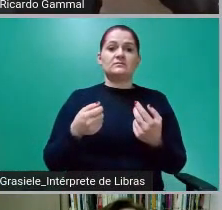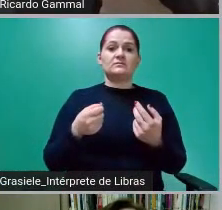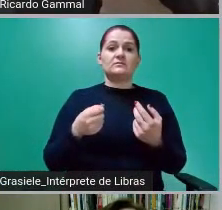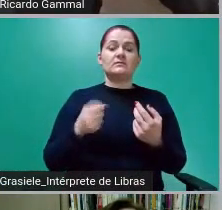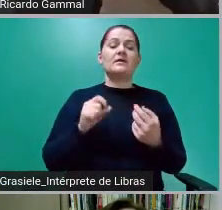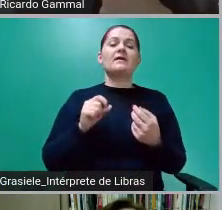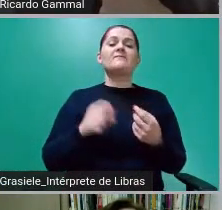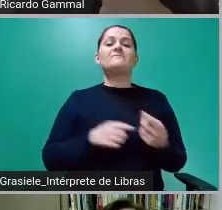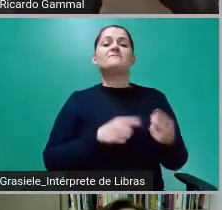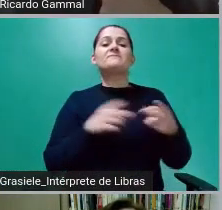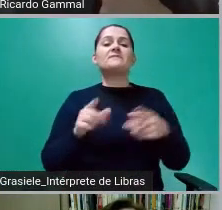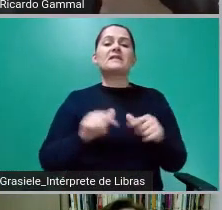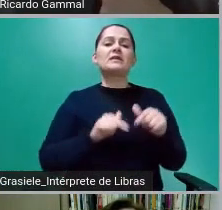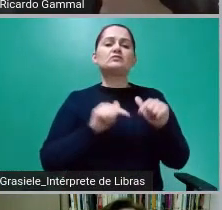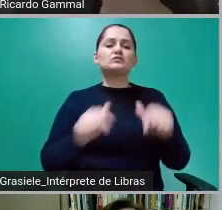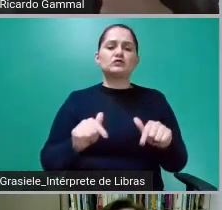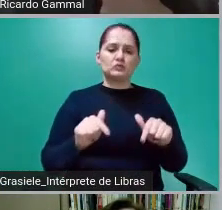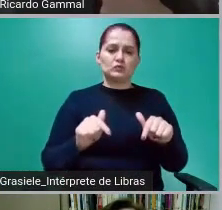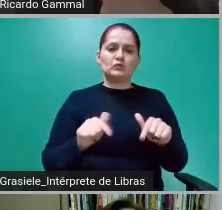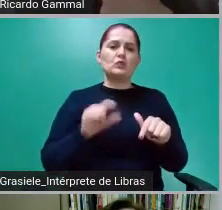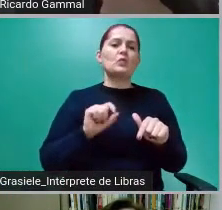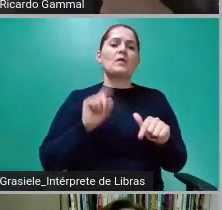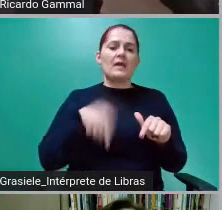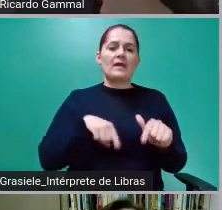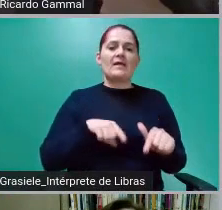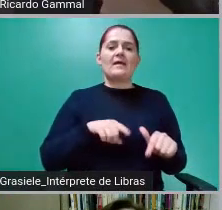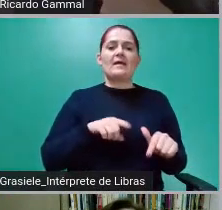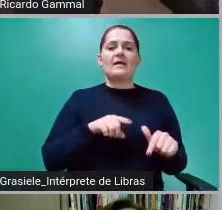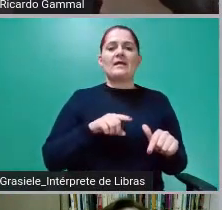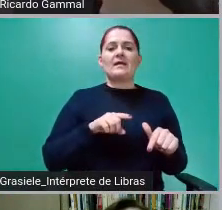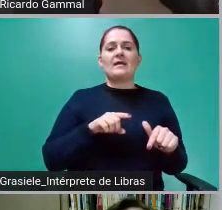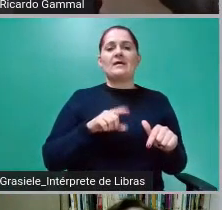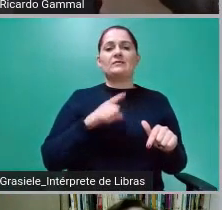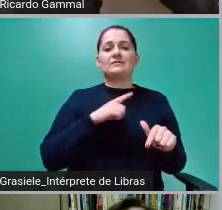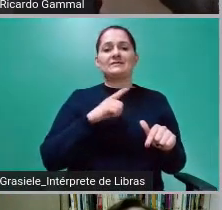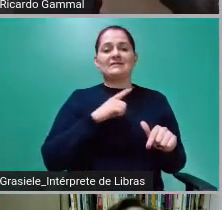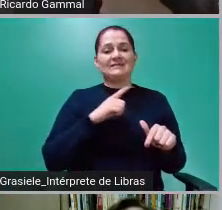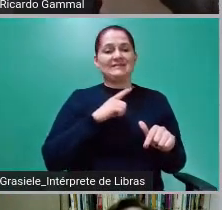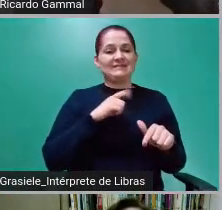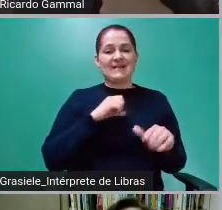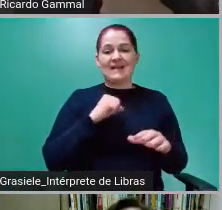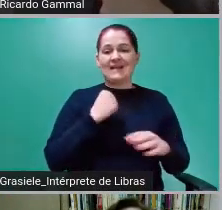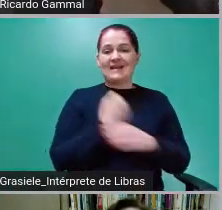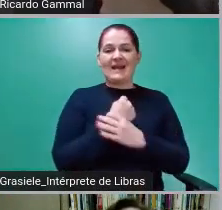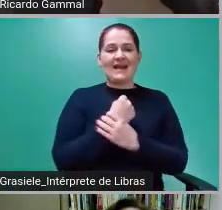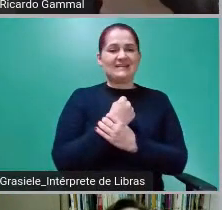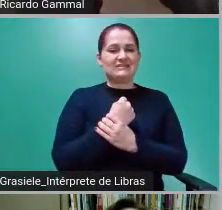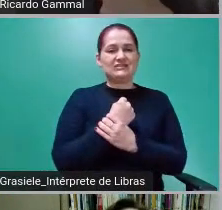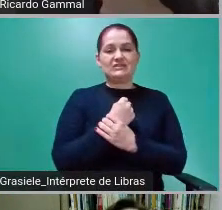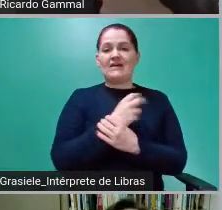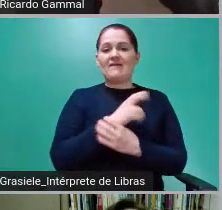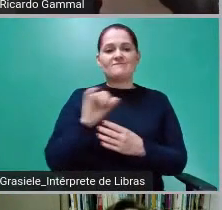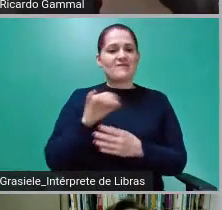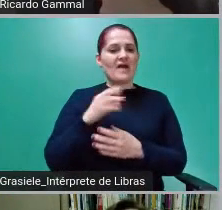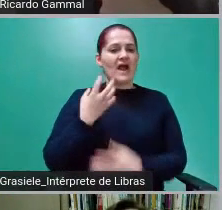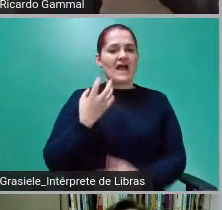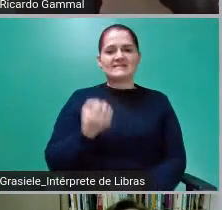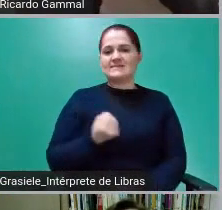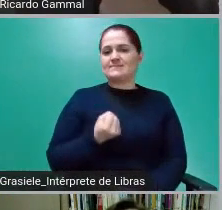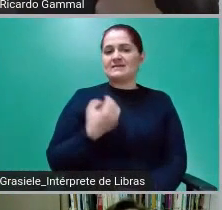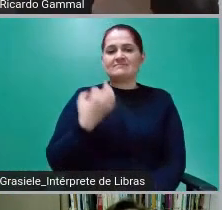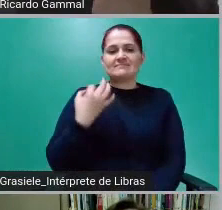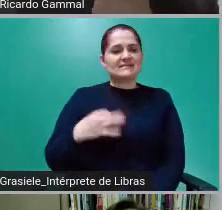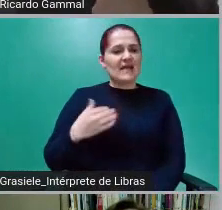O que é debênture sênior? Debênture que tem garantia real, garantia concreta, que foram